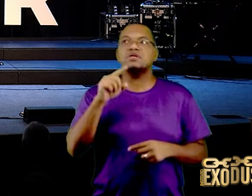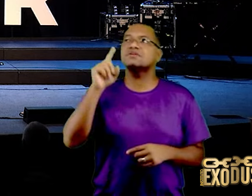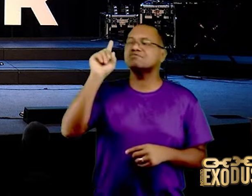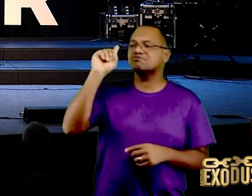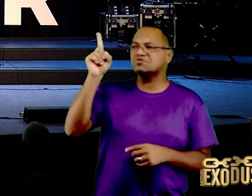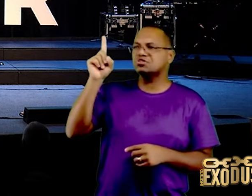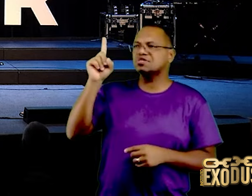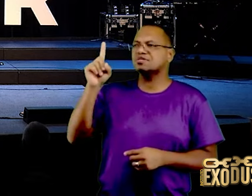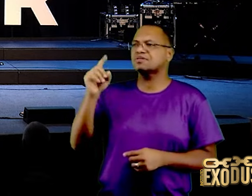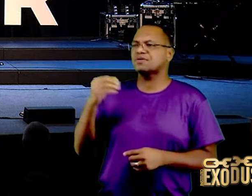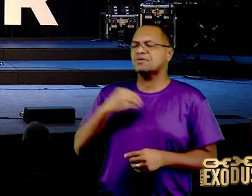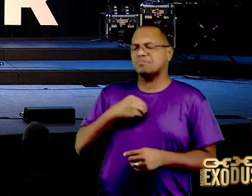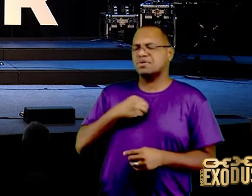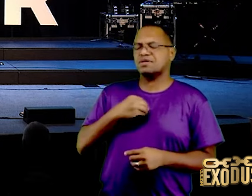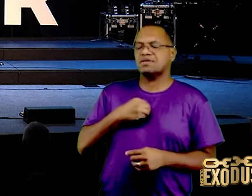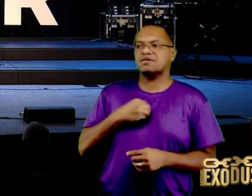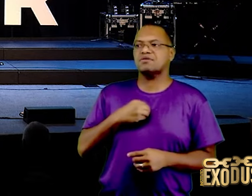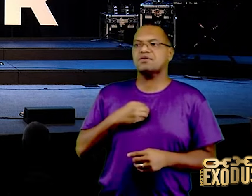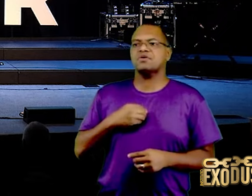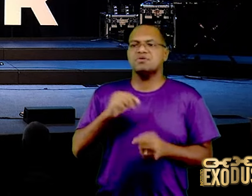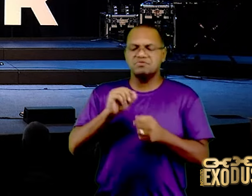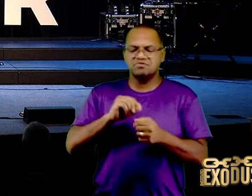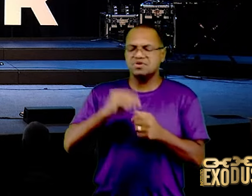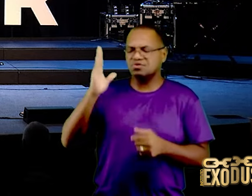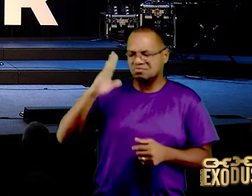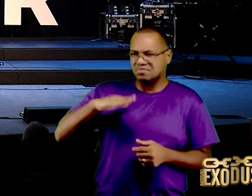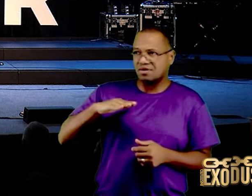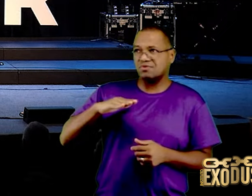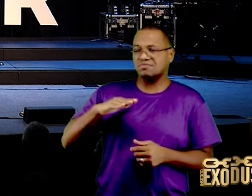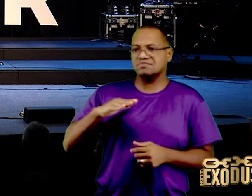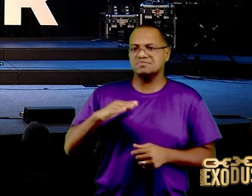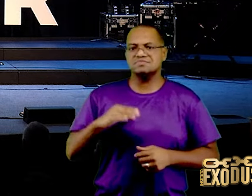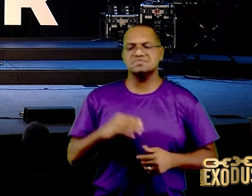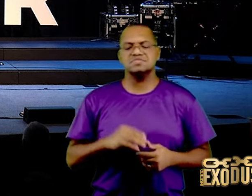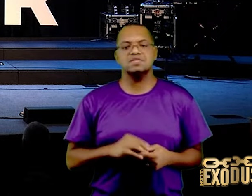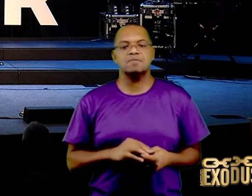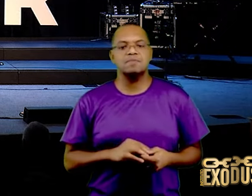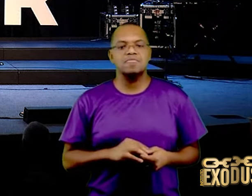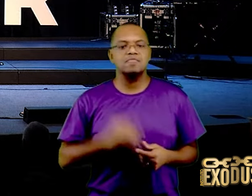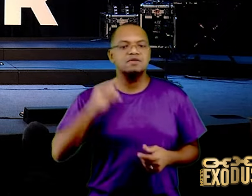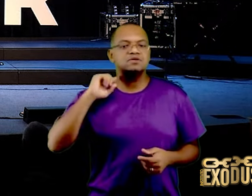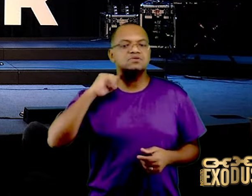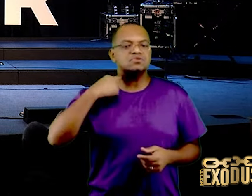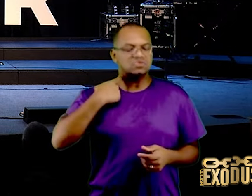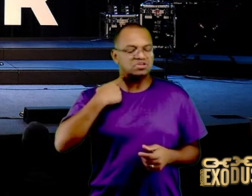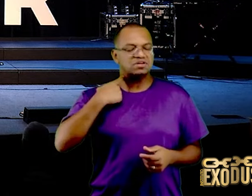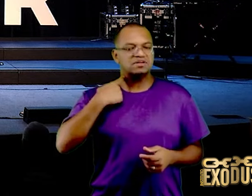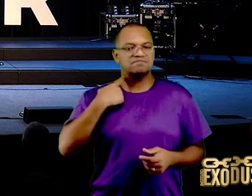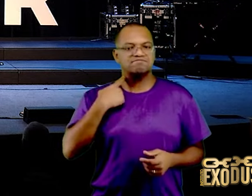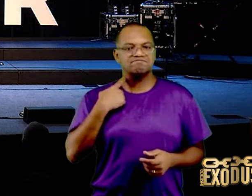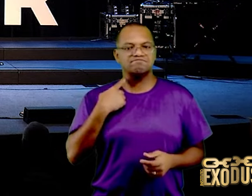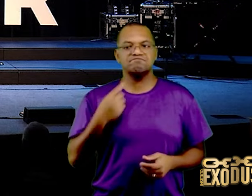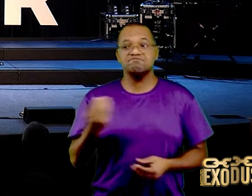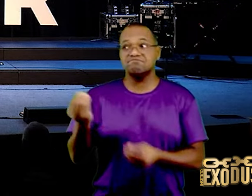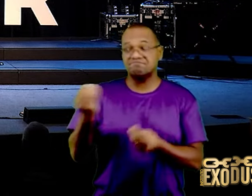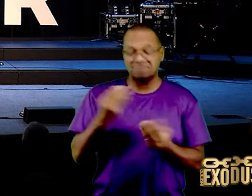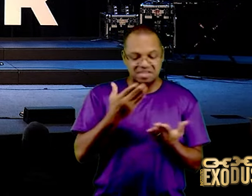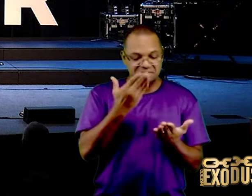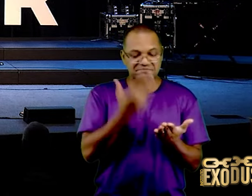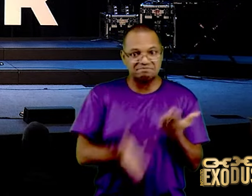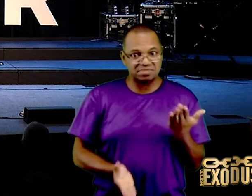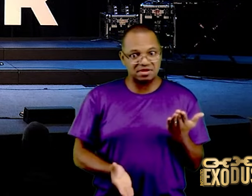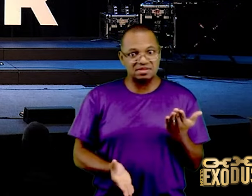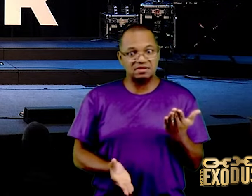e fiz o que é mal a tua vista, por aí vai, a sujeira gente, traz derrota, pecado,